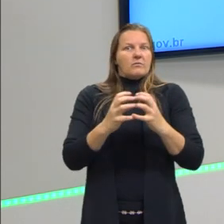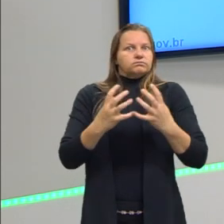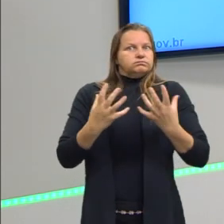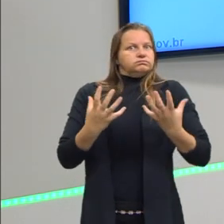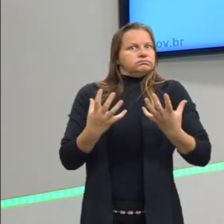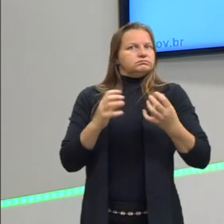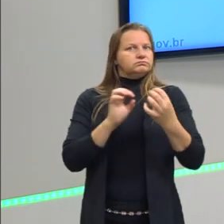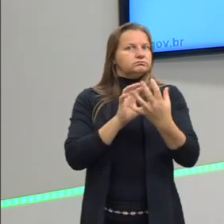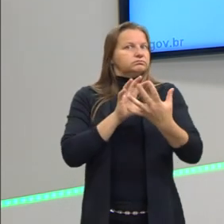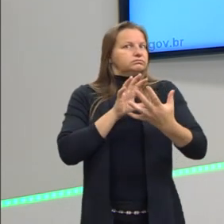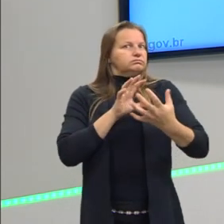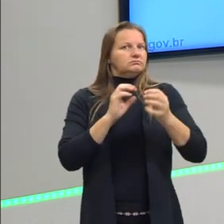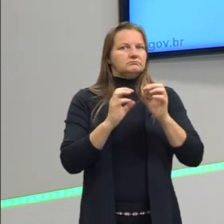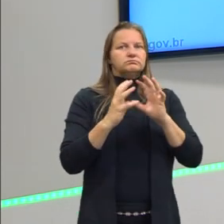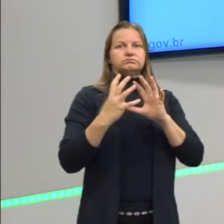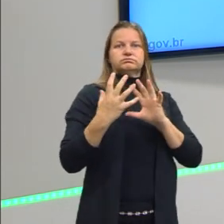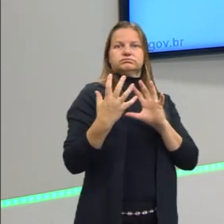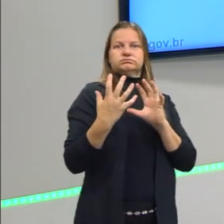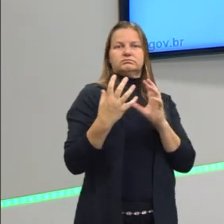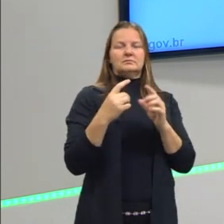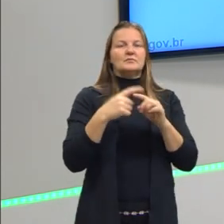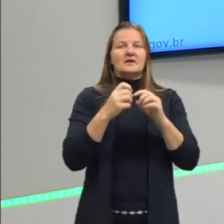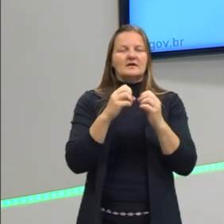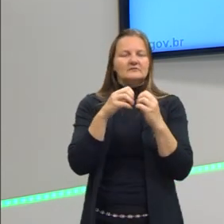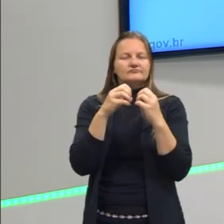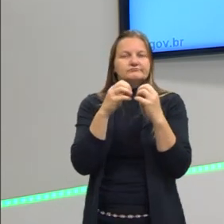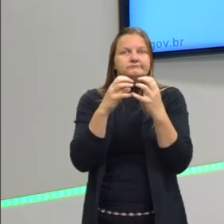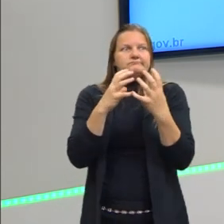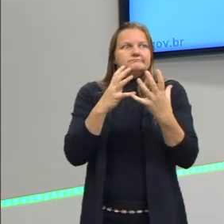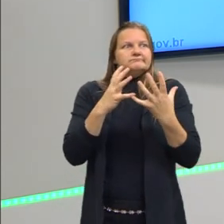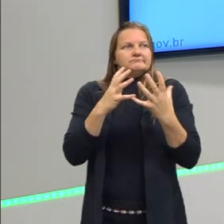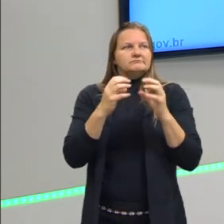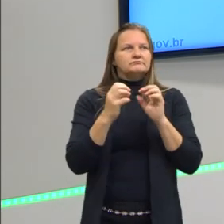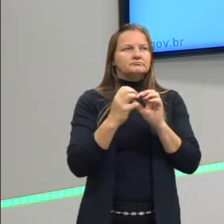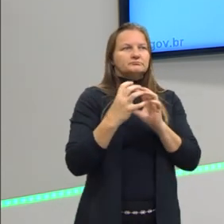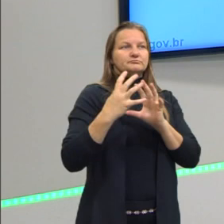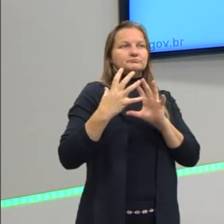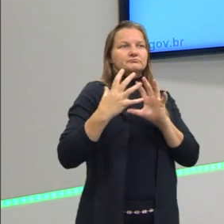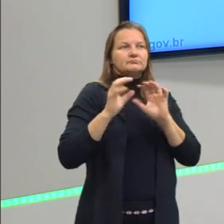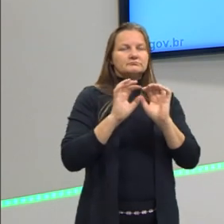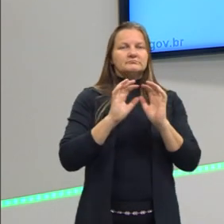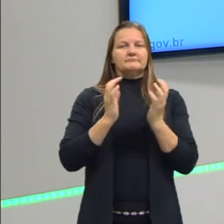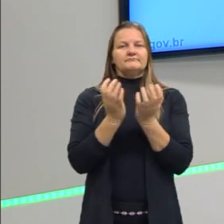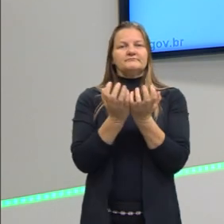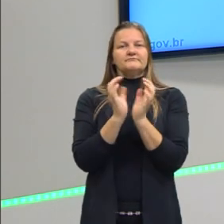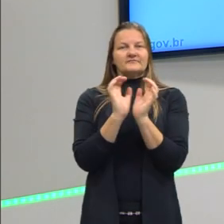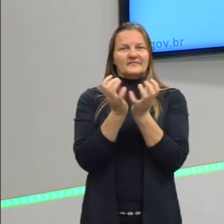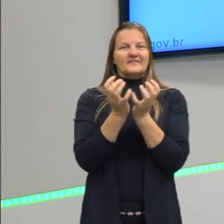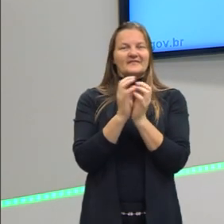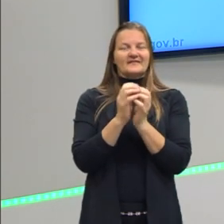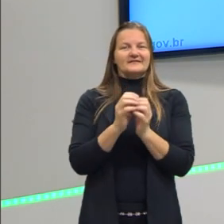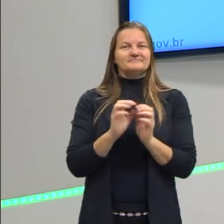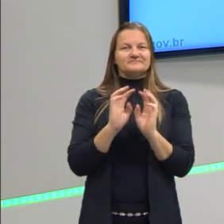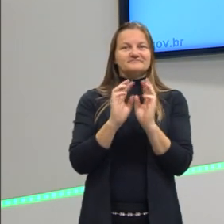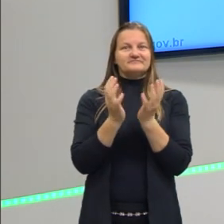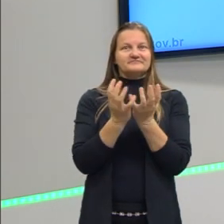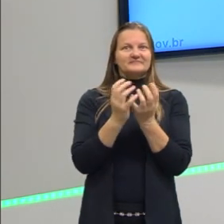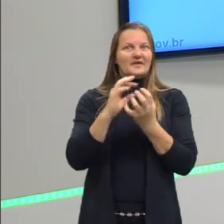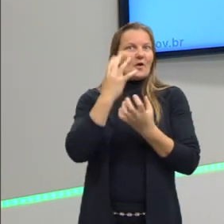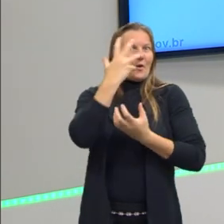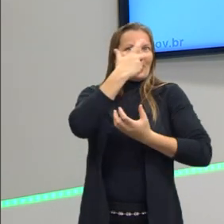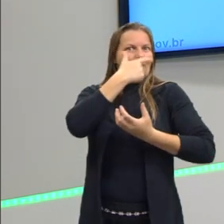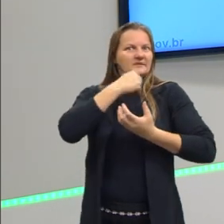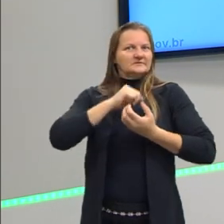por quê? A água da solução aquosa ali vai transferir para a alface, ela vai ficar hidratadinha, vistosa, muito